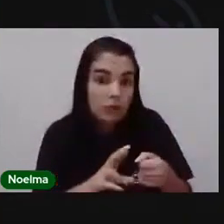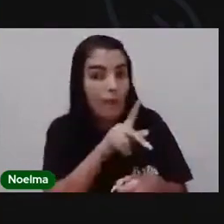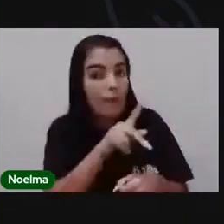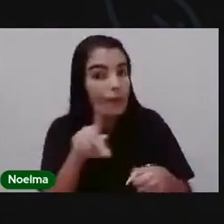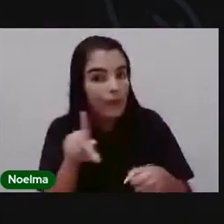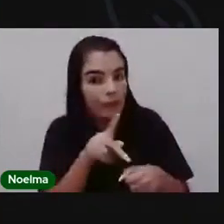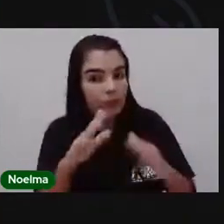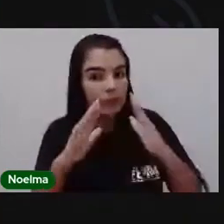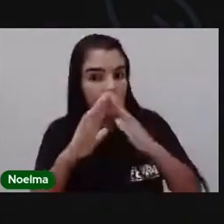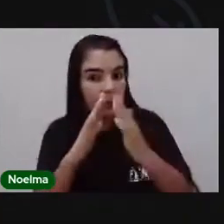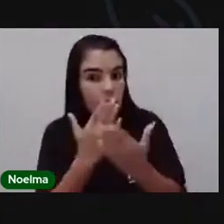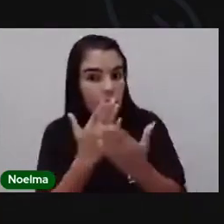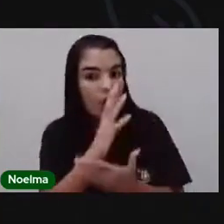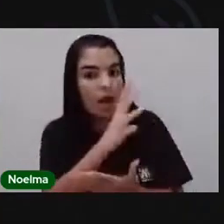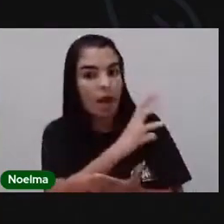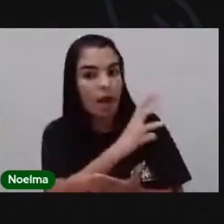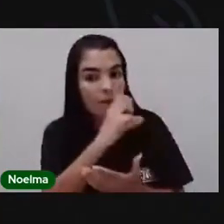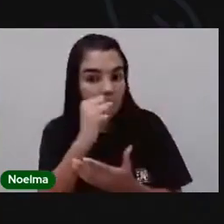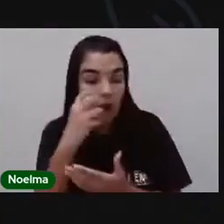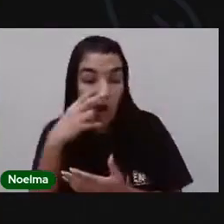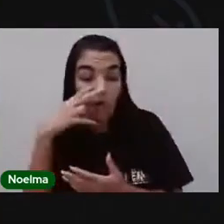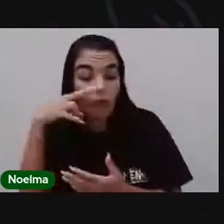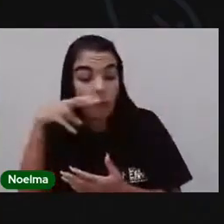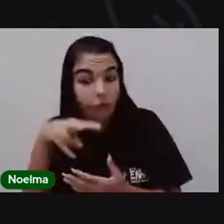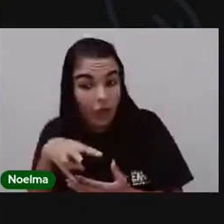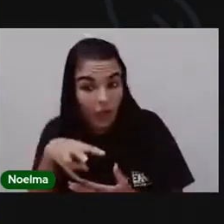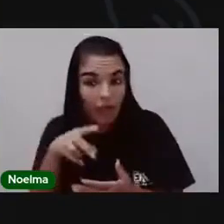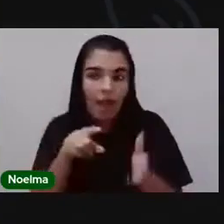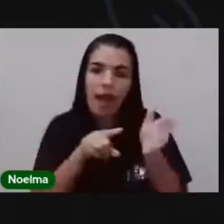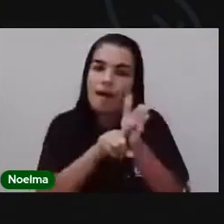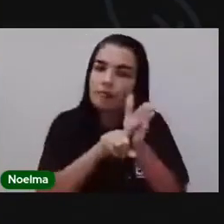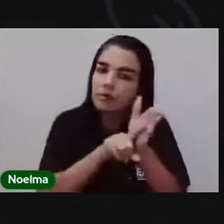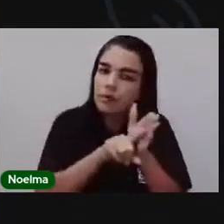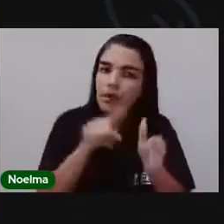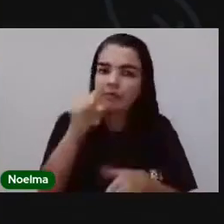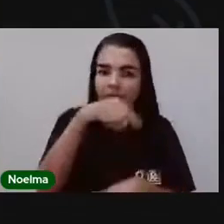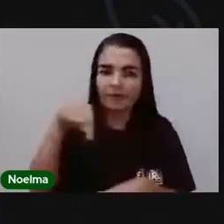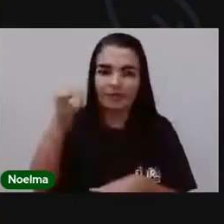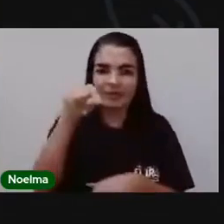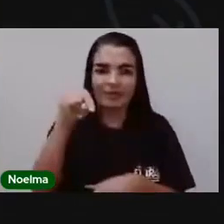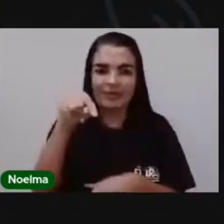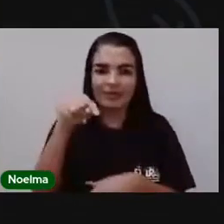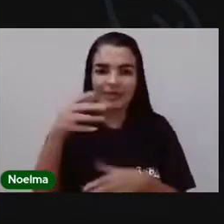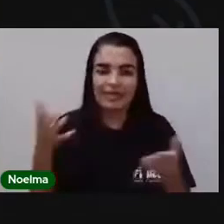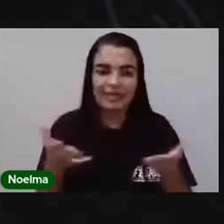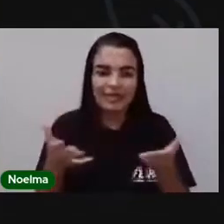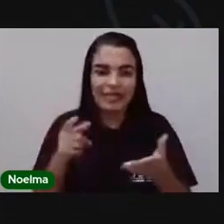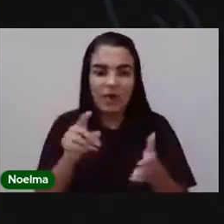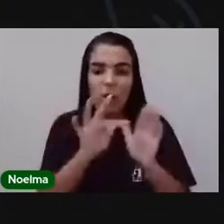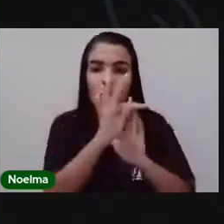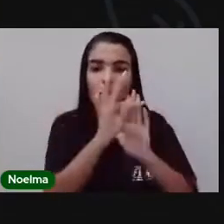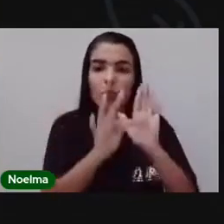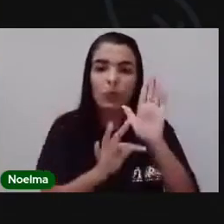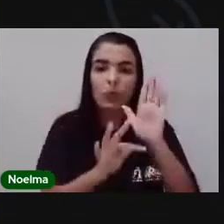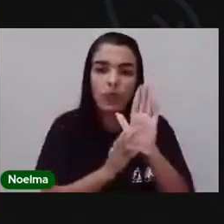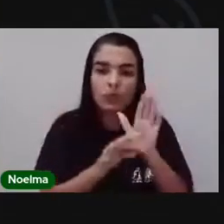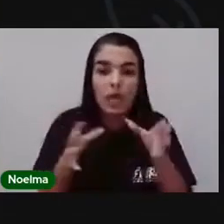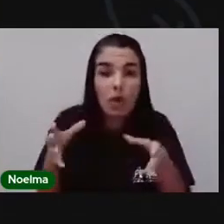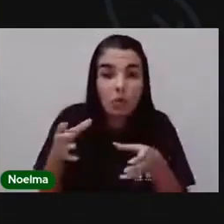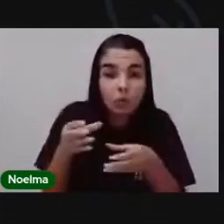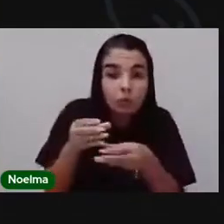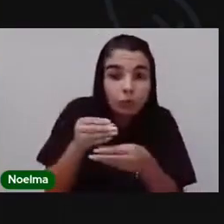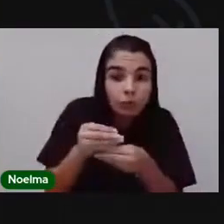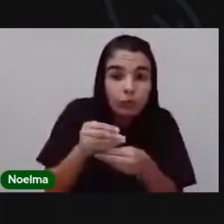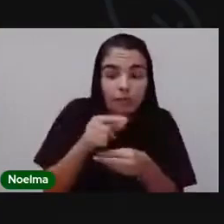professores, eles irão querer ver para poder avaliar melhor vocês, tá? O texto que vocês vão fazer, o resumo do